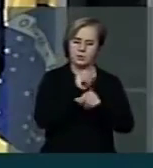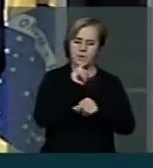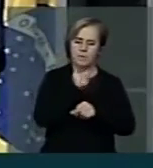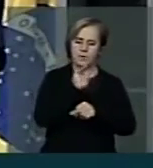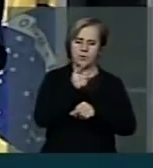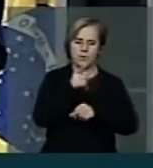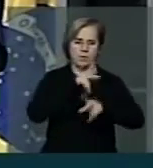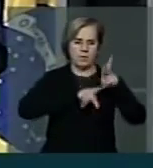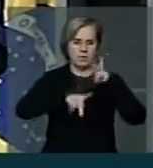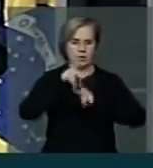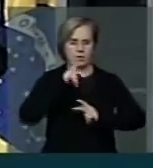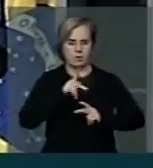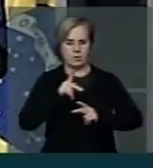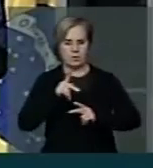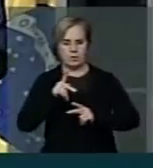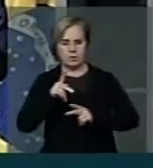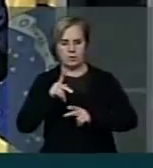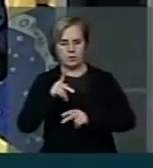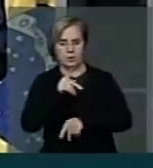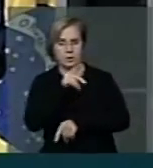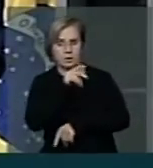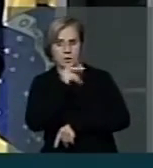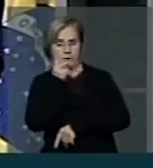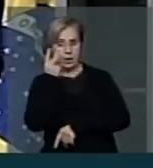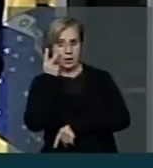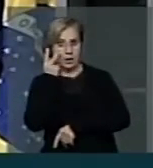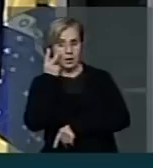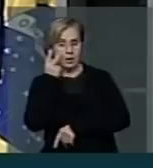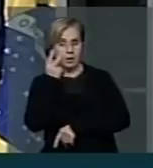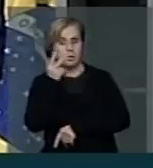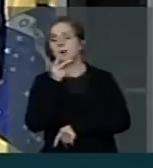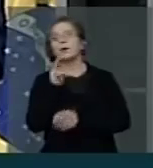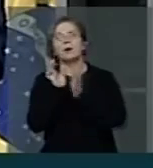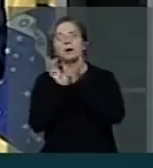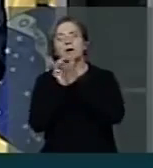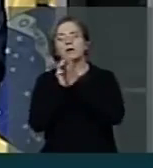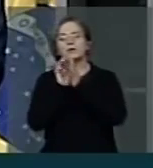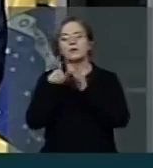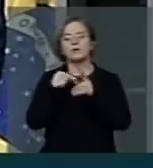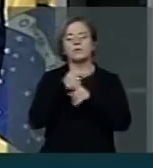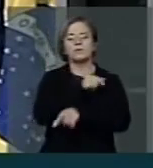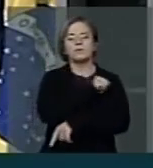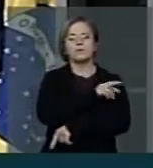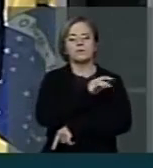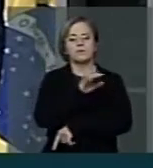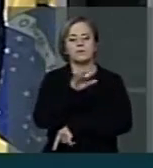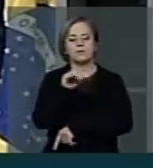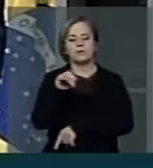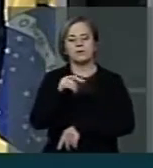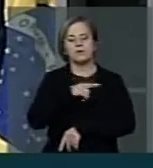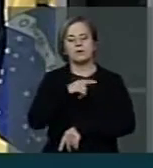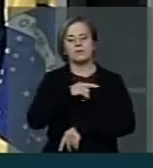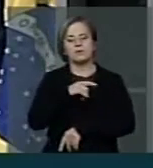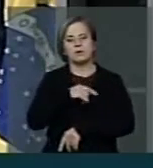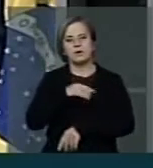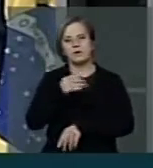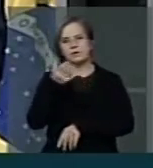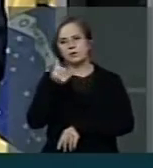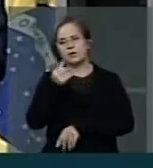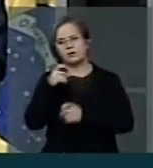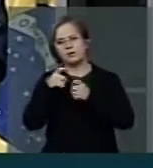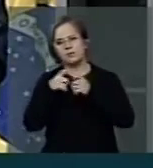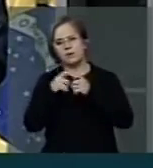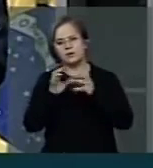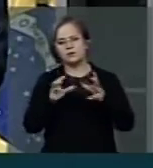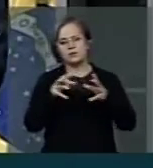Janeiro, mais de 6 médicos. E continua em crise. O Rio de Janeiro tem vários hospitais federais, como o Hospital Geral de